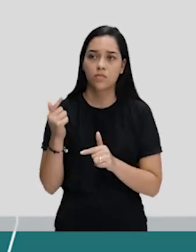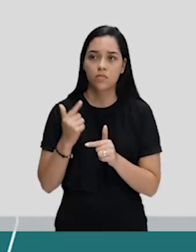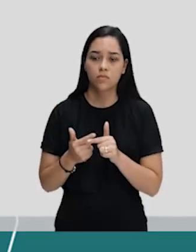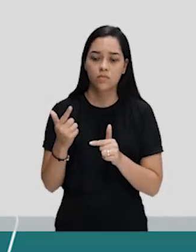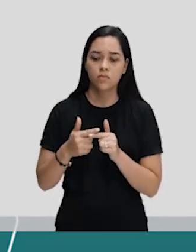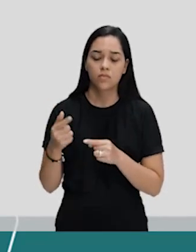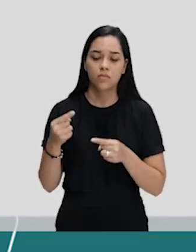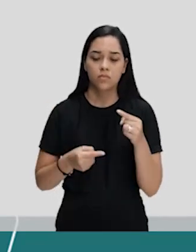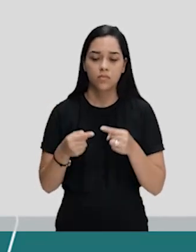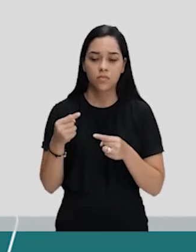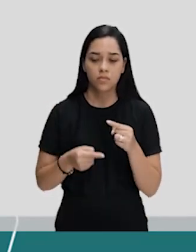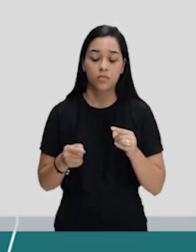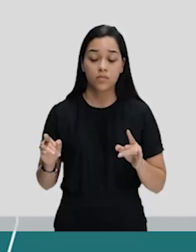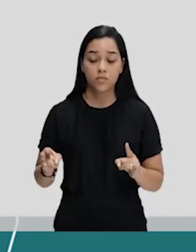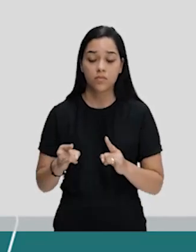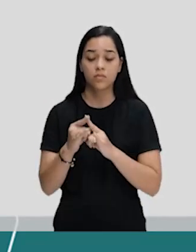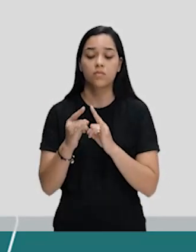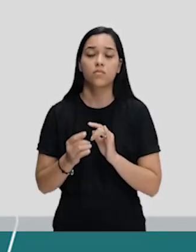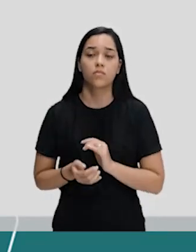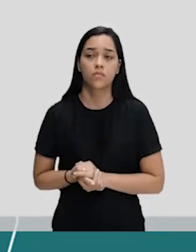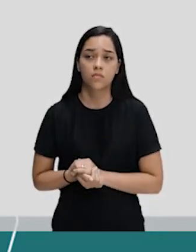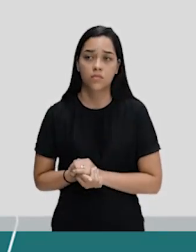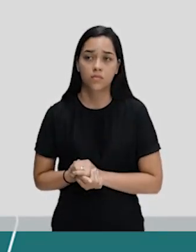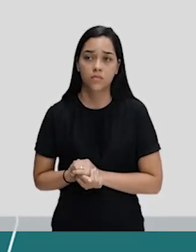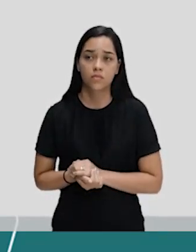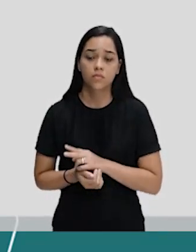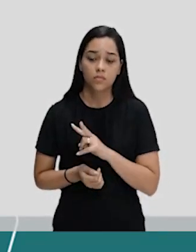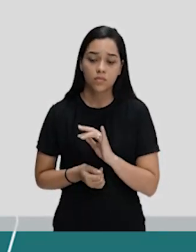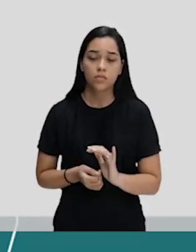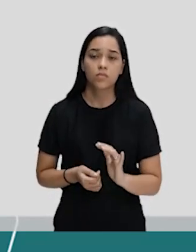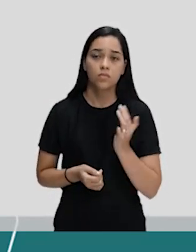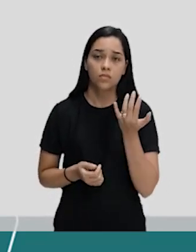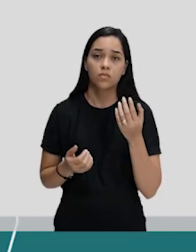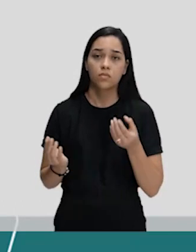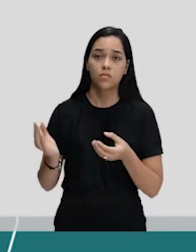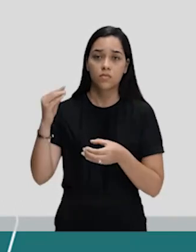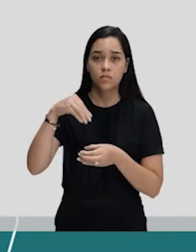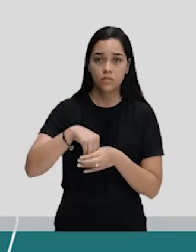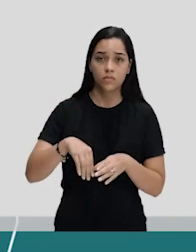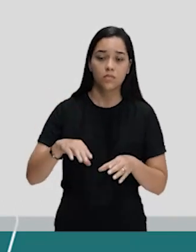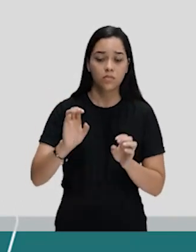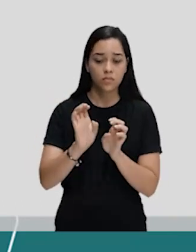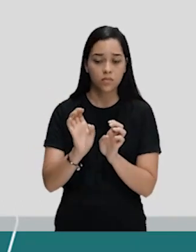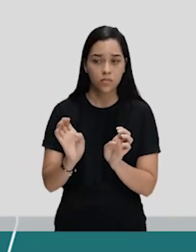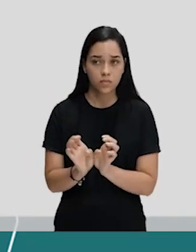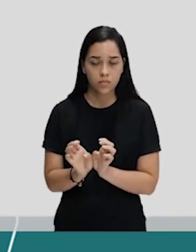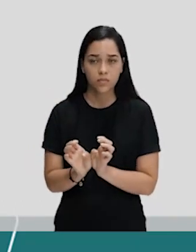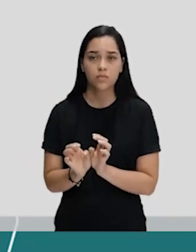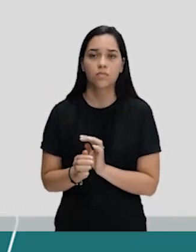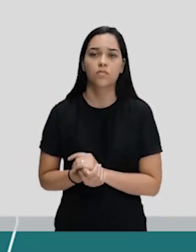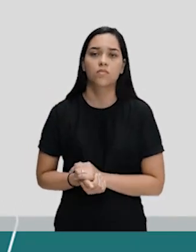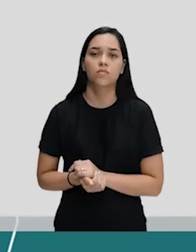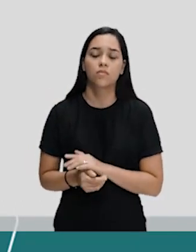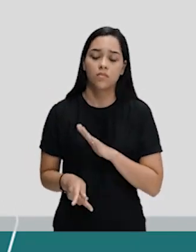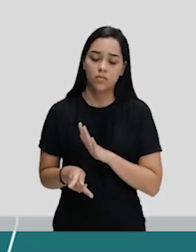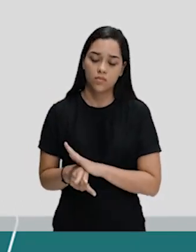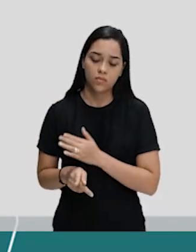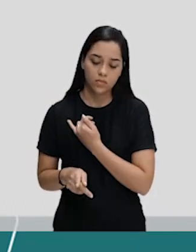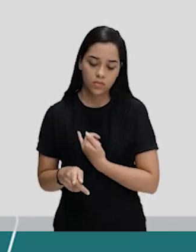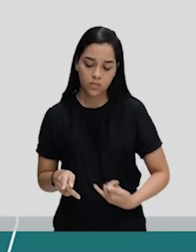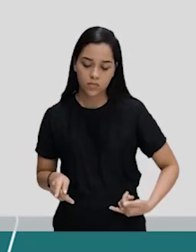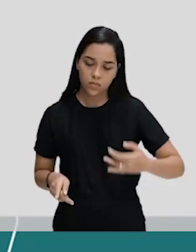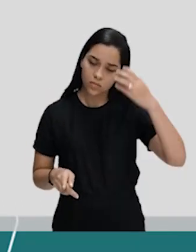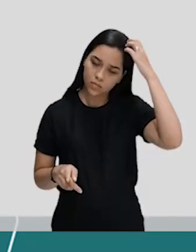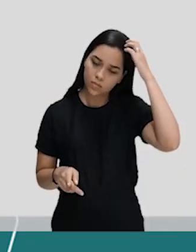político-institucional, que vai ocorrer dentro da estrutura ministerial do Império Brasileiro.